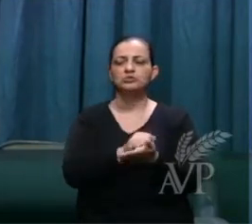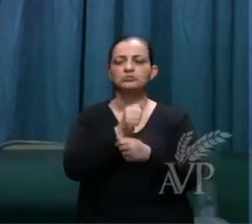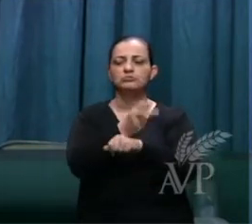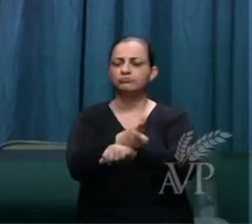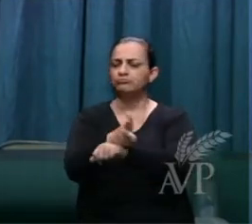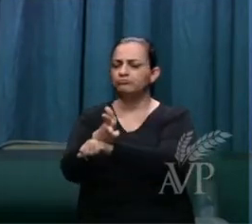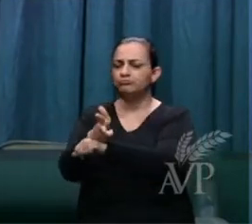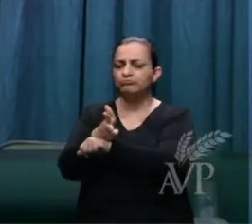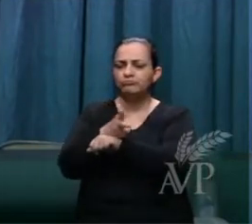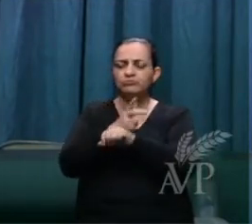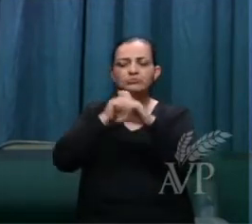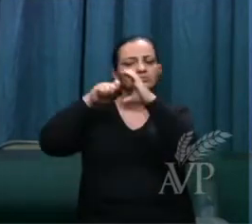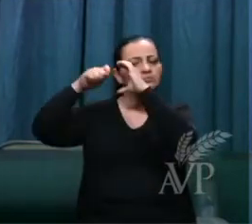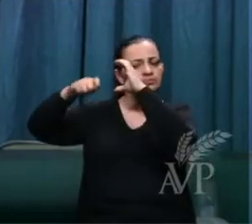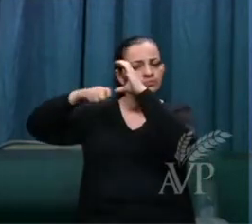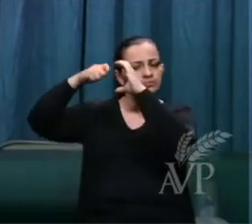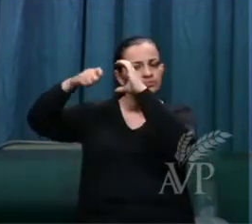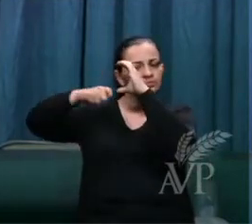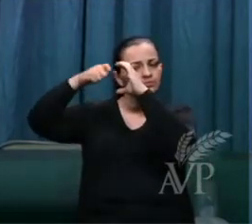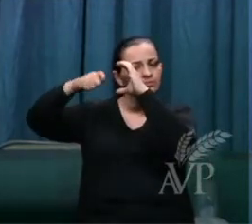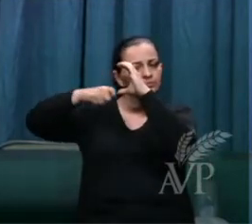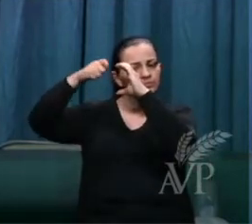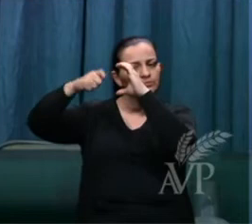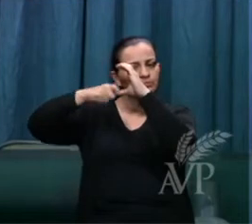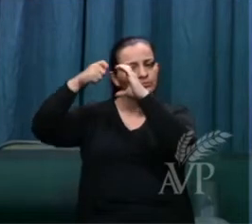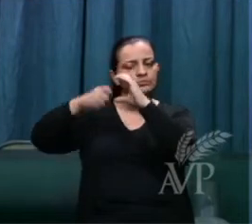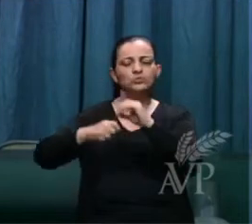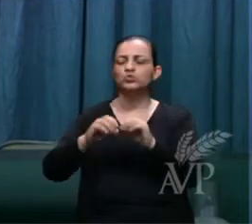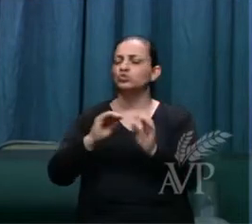patente, como diz, patente nu,